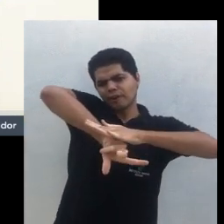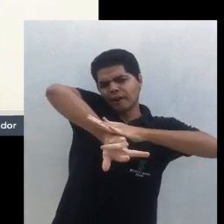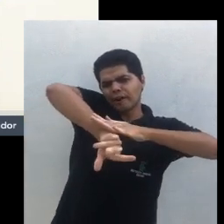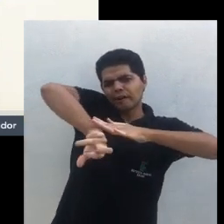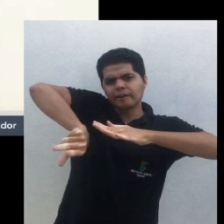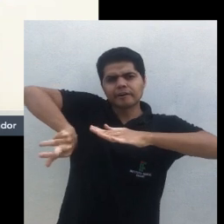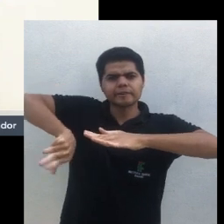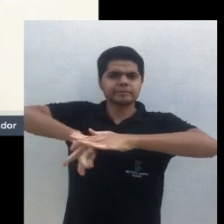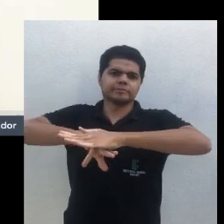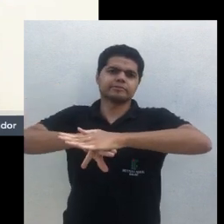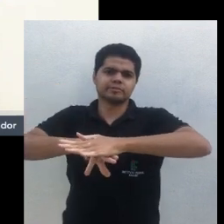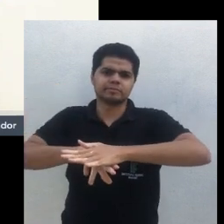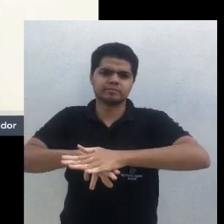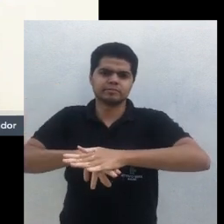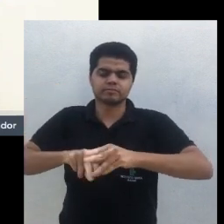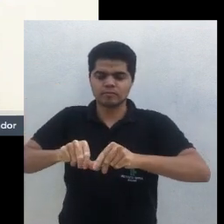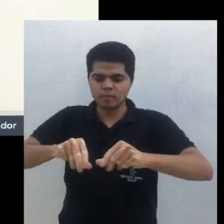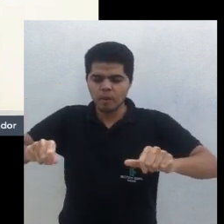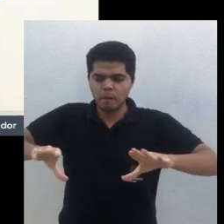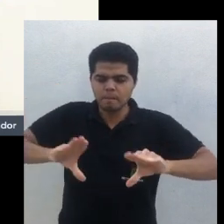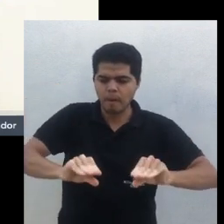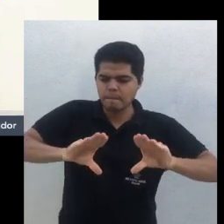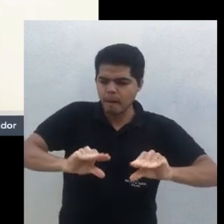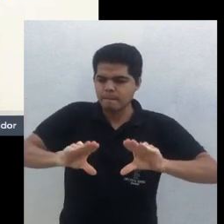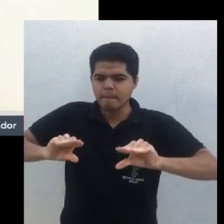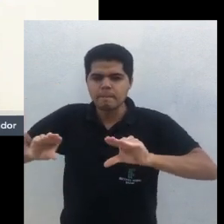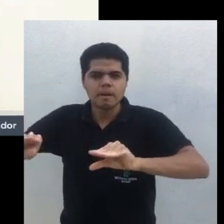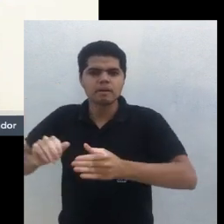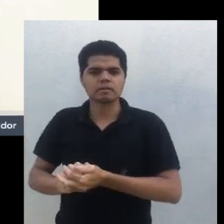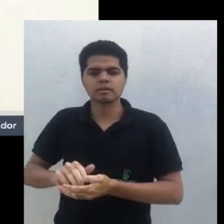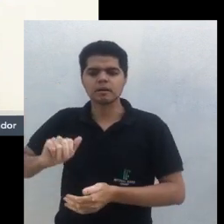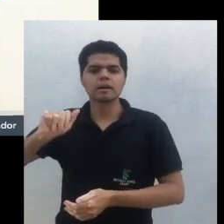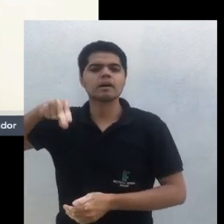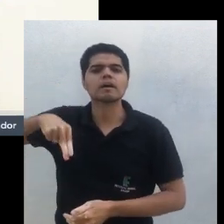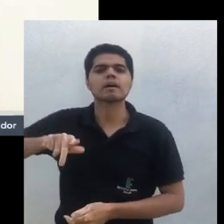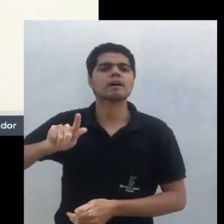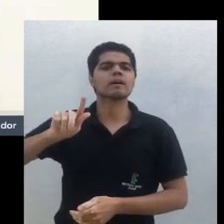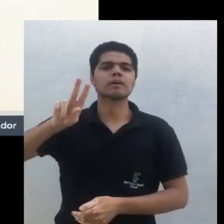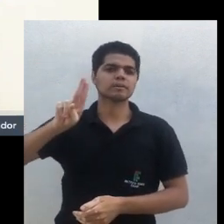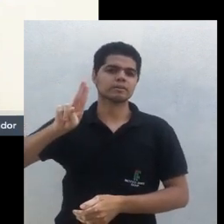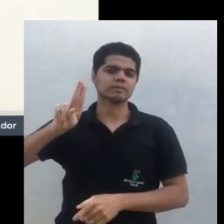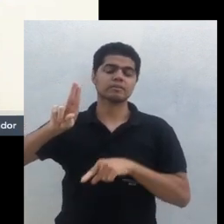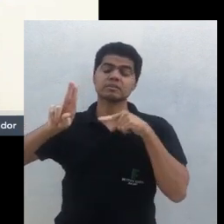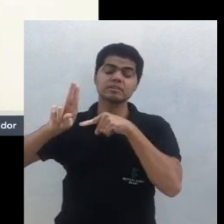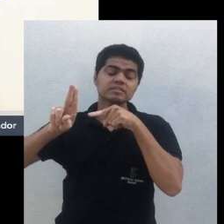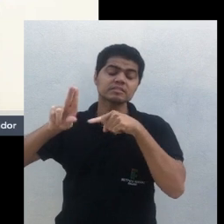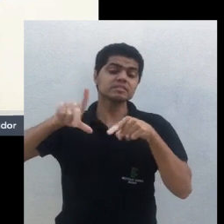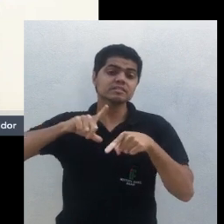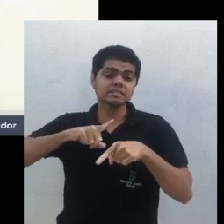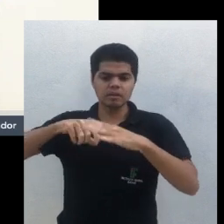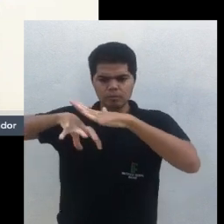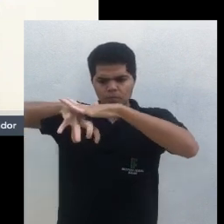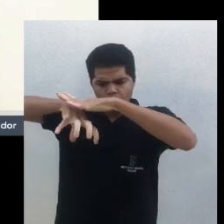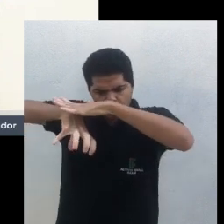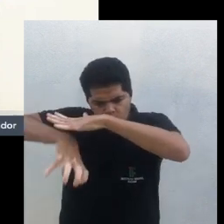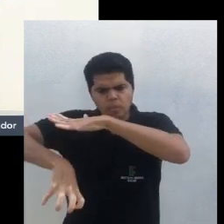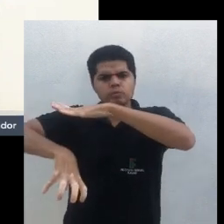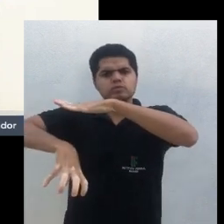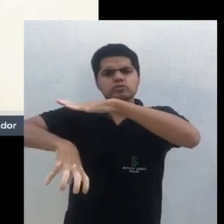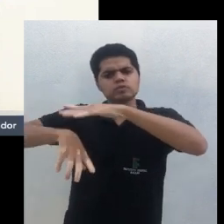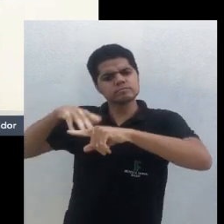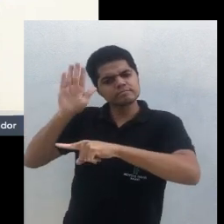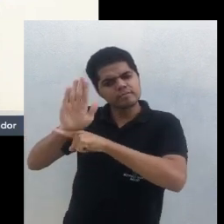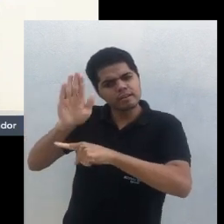a descompactar aquele solo ah eu tenho pouca matéria orgânica aqui nas primeiras 40